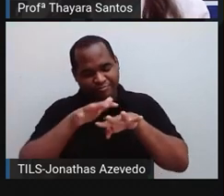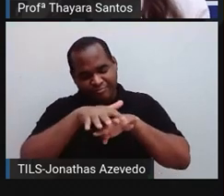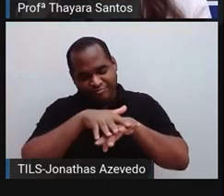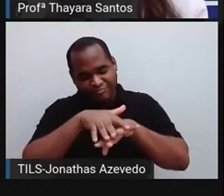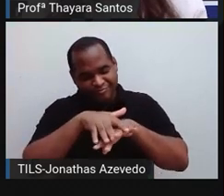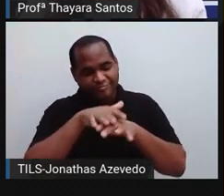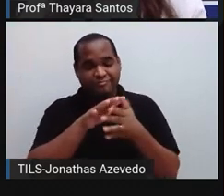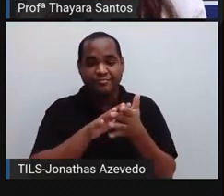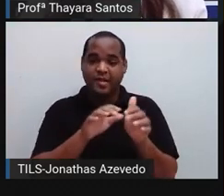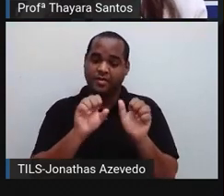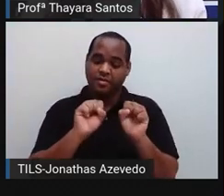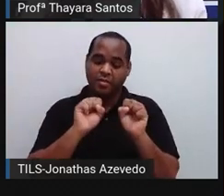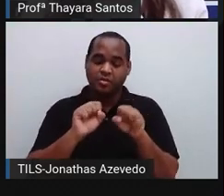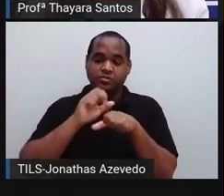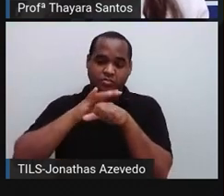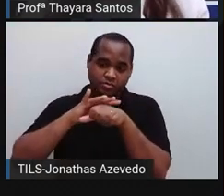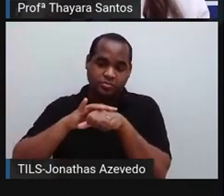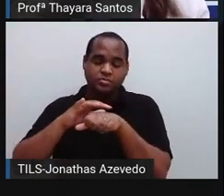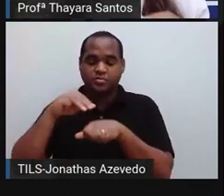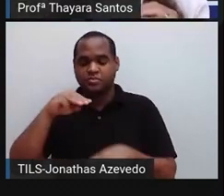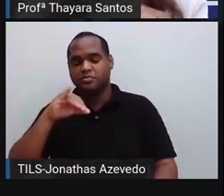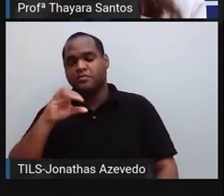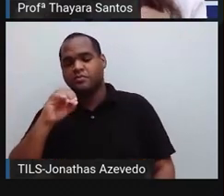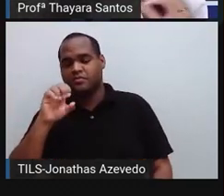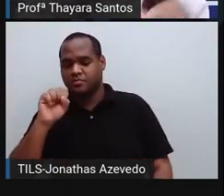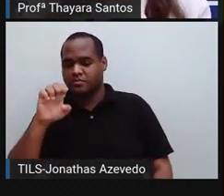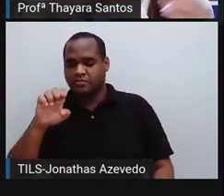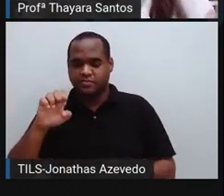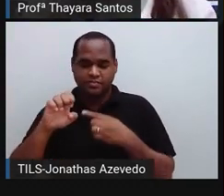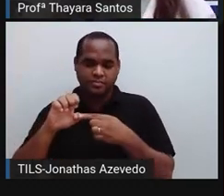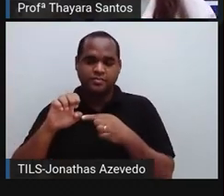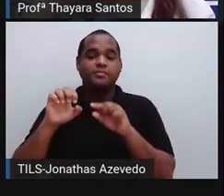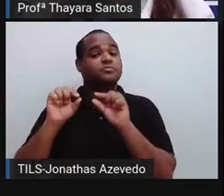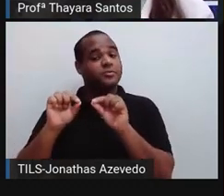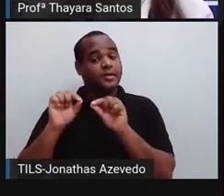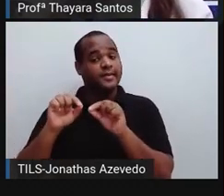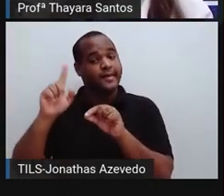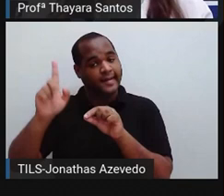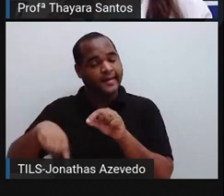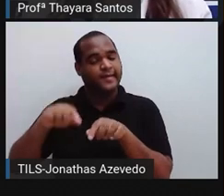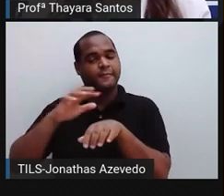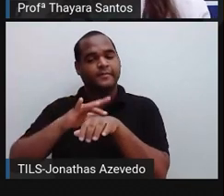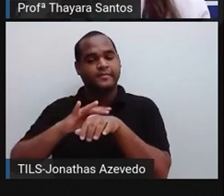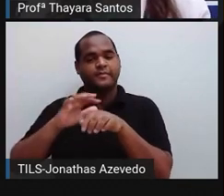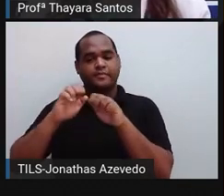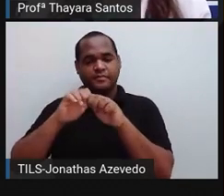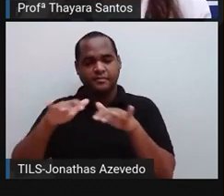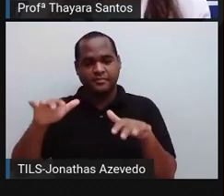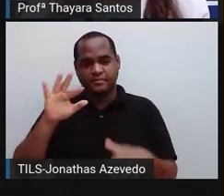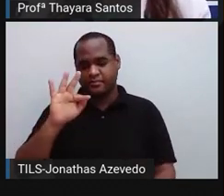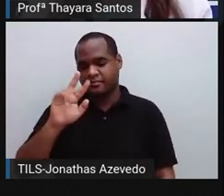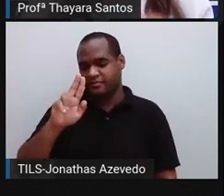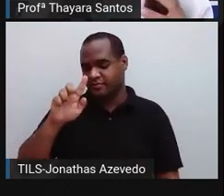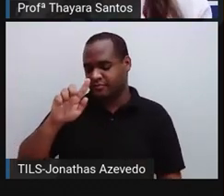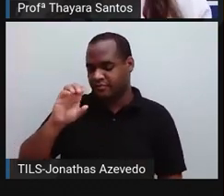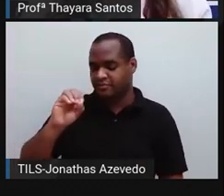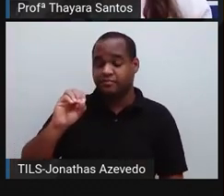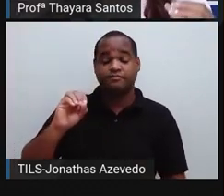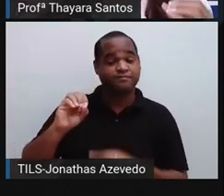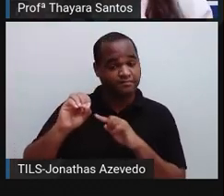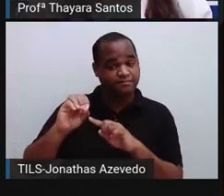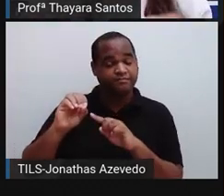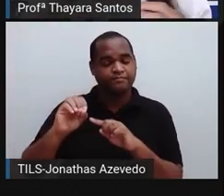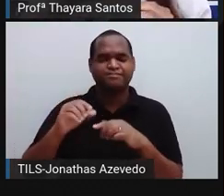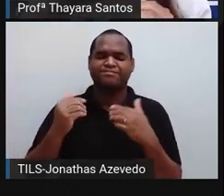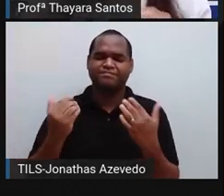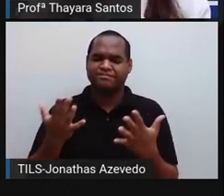né? Porque a frieira também não é micose, né? E quando a fala micose, é uma doença provocada por fungo, causada por fungo. Então, quando